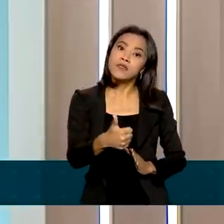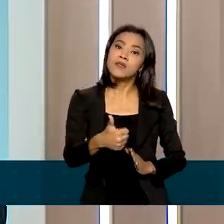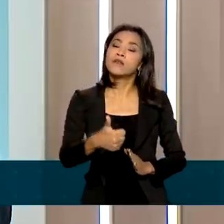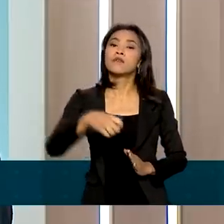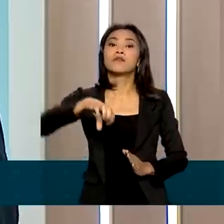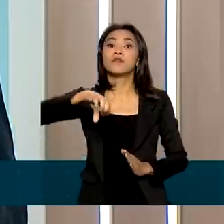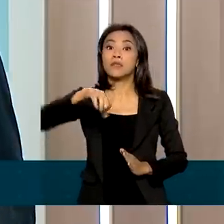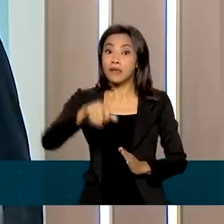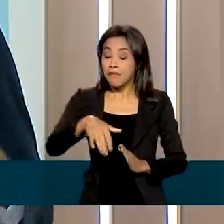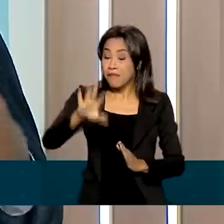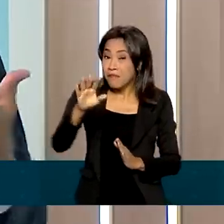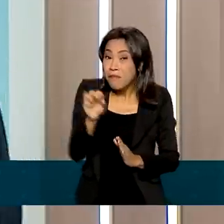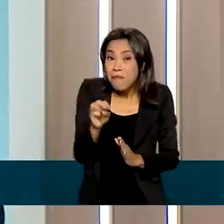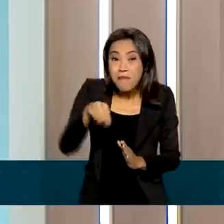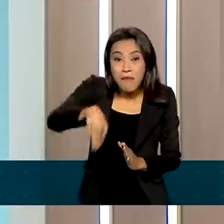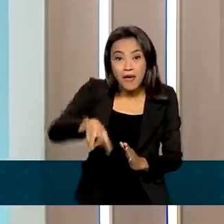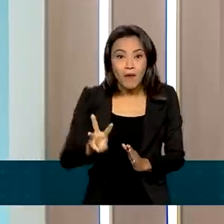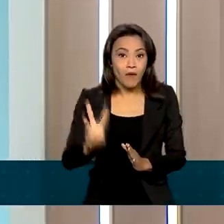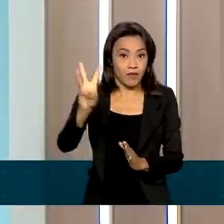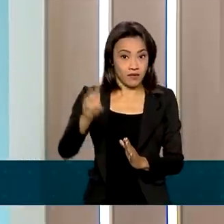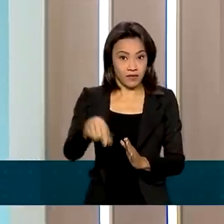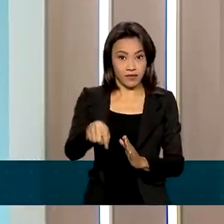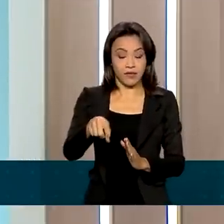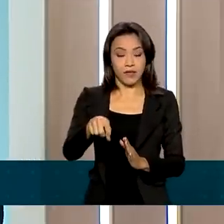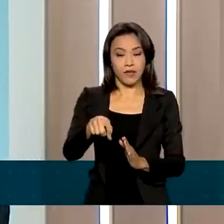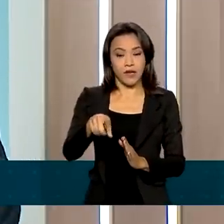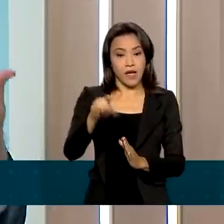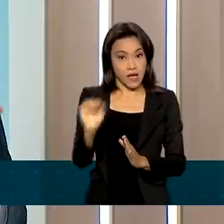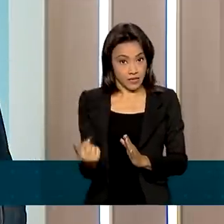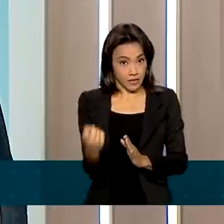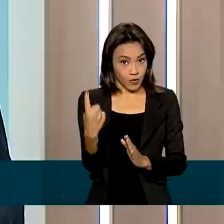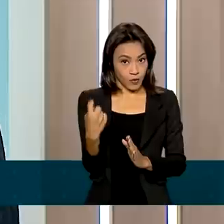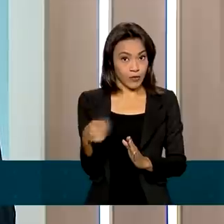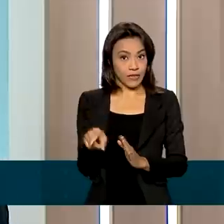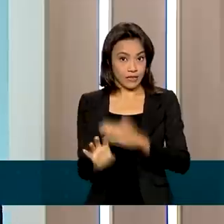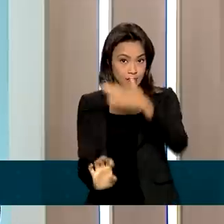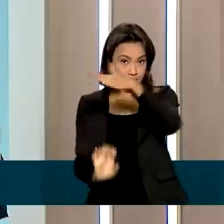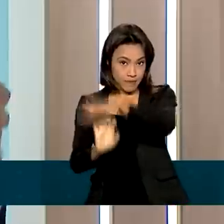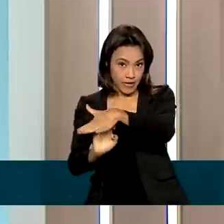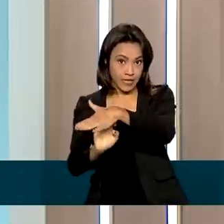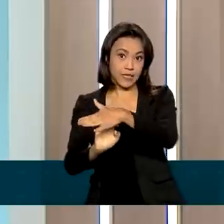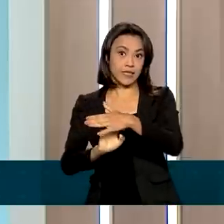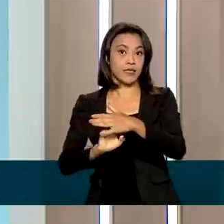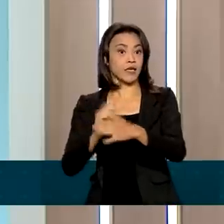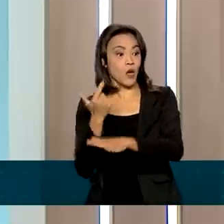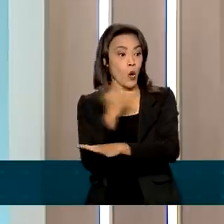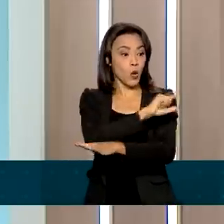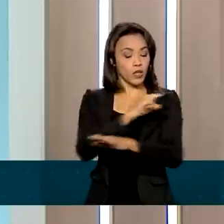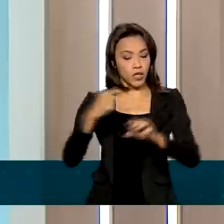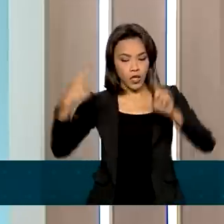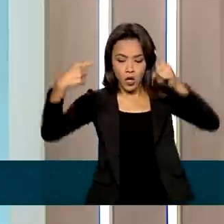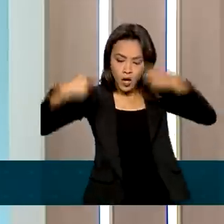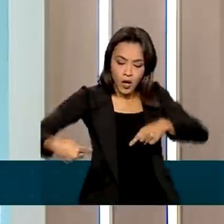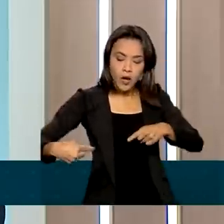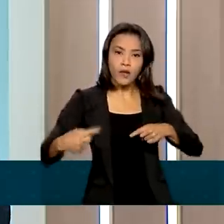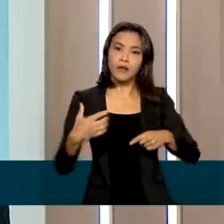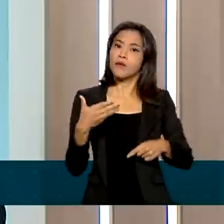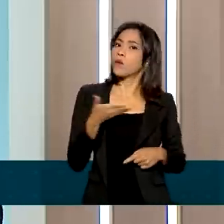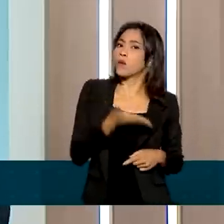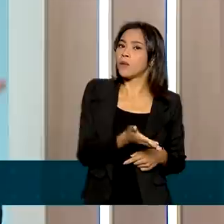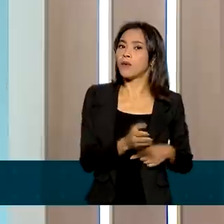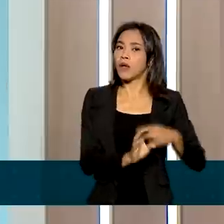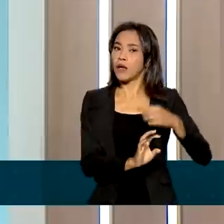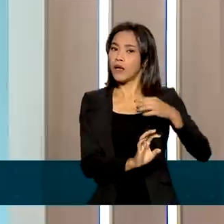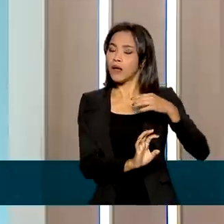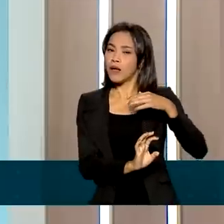de megawatts. A única empresa, e a única hidrelétrica na verdade, que compete com Itaipu em termos de tamanho e capacidade, é a empresa